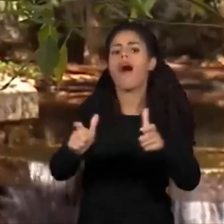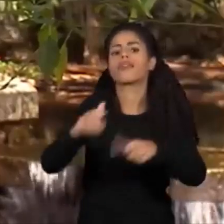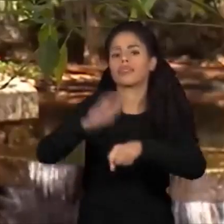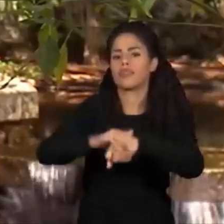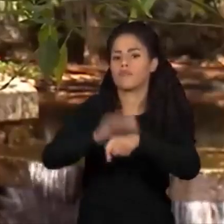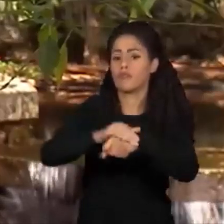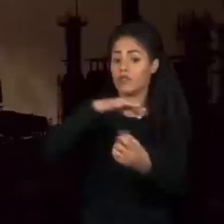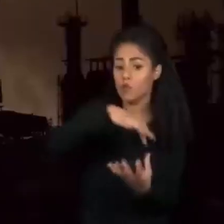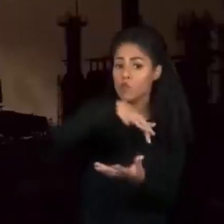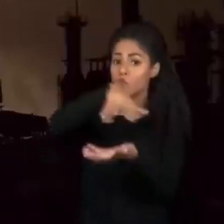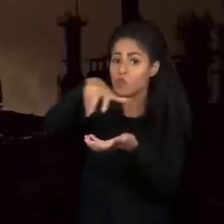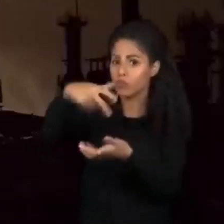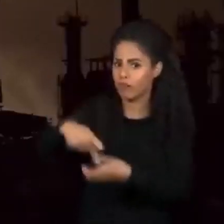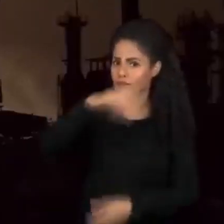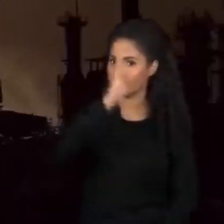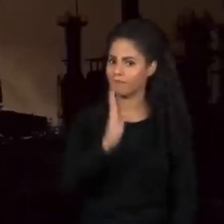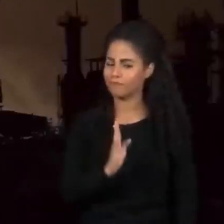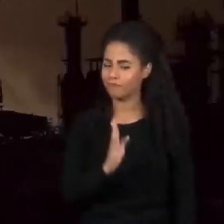mundiais.